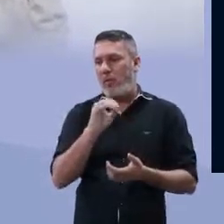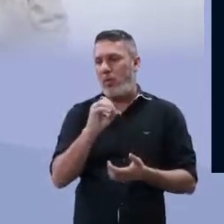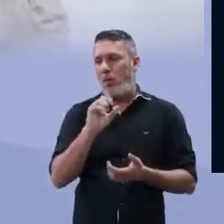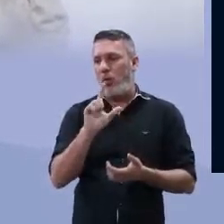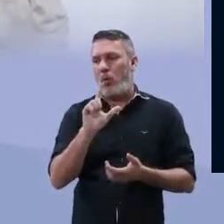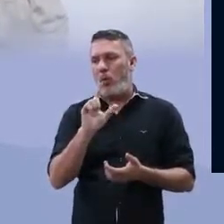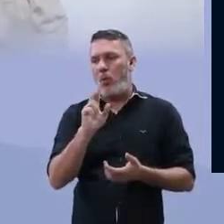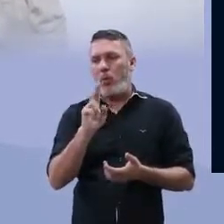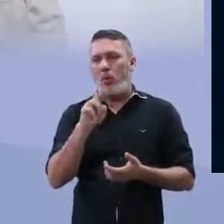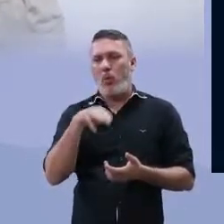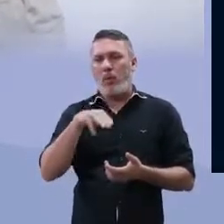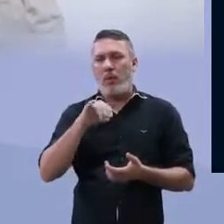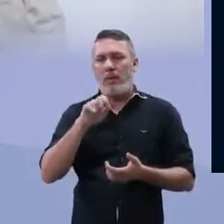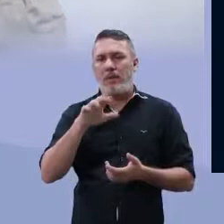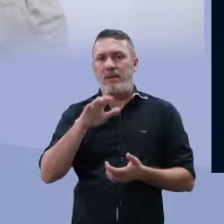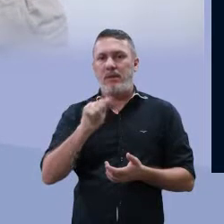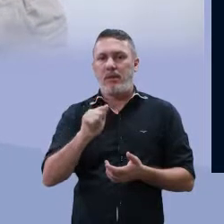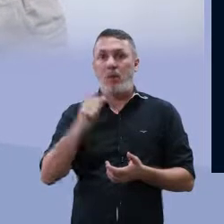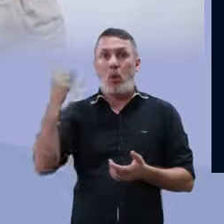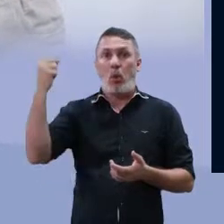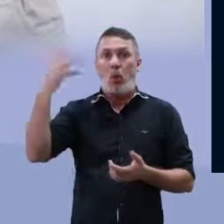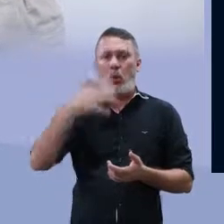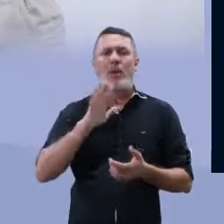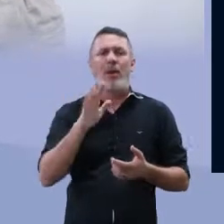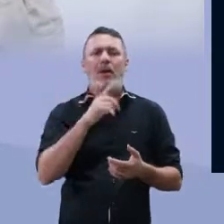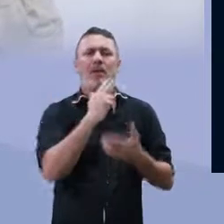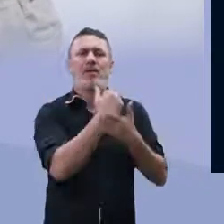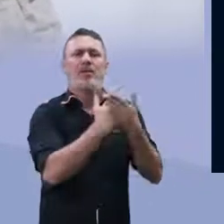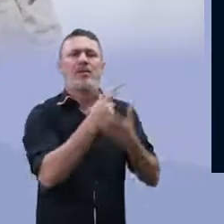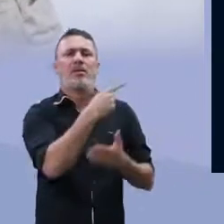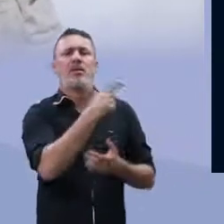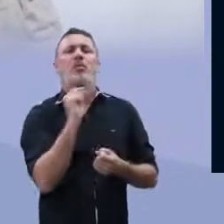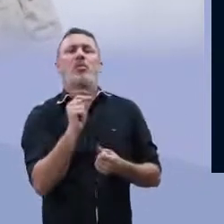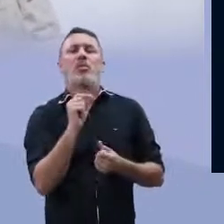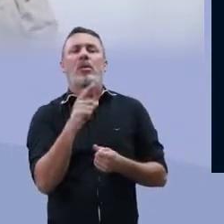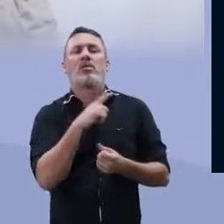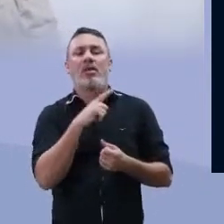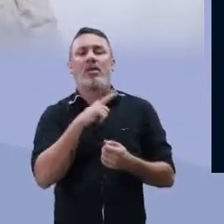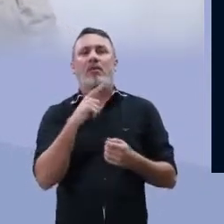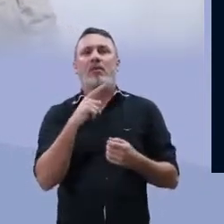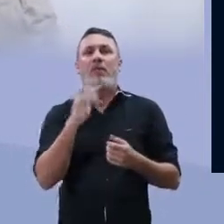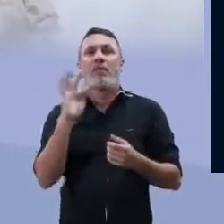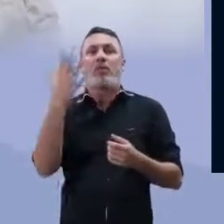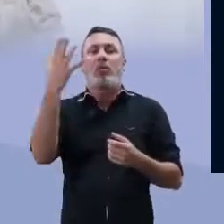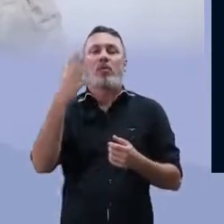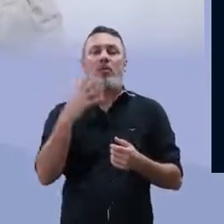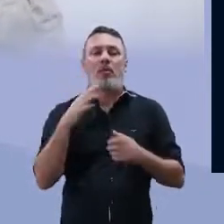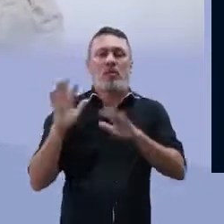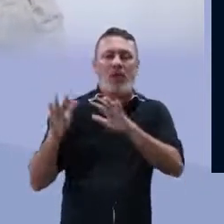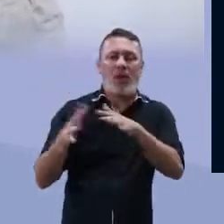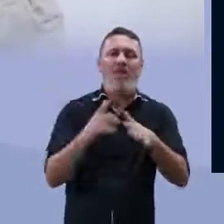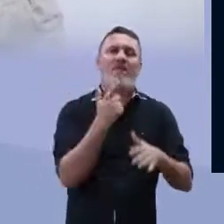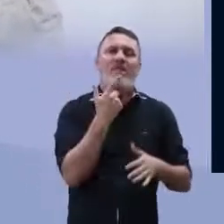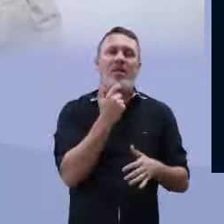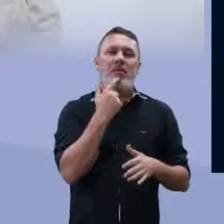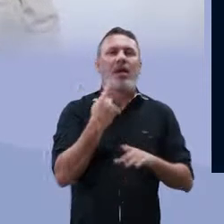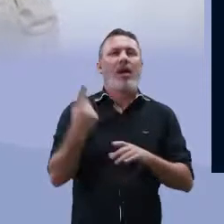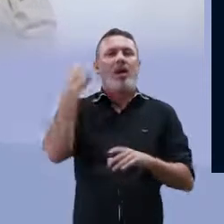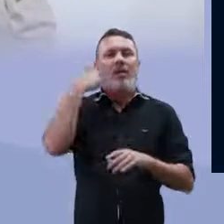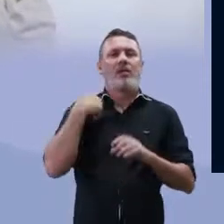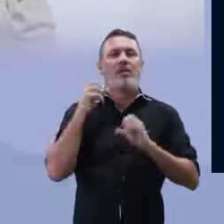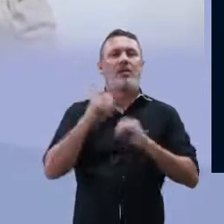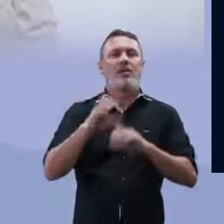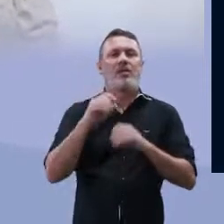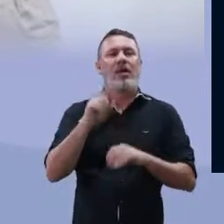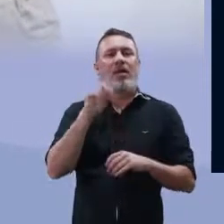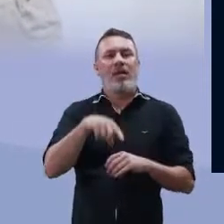bioluminescência. Só que o que nós temos de mais importante desses dinoflagelados? O fenômeno de maré vermelha. Quando